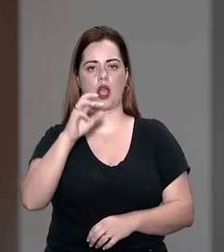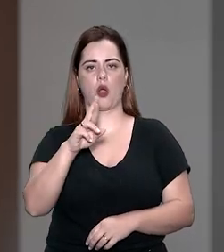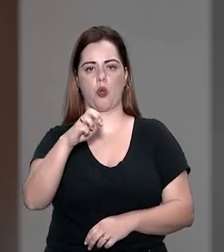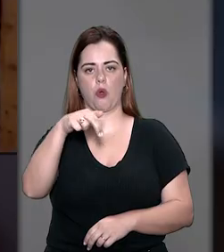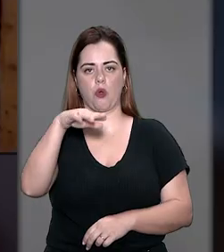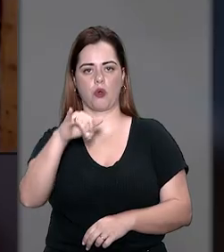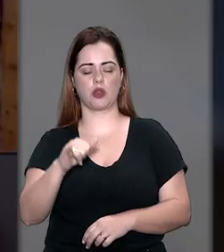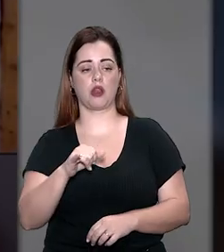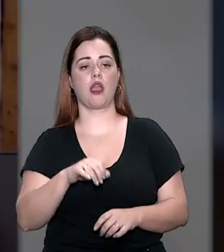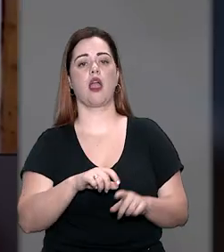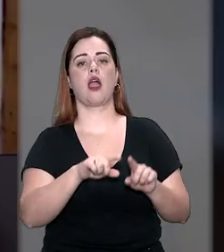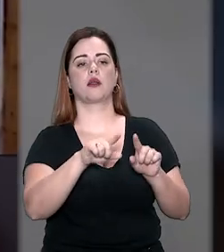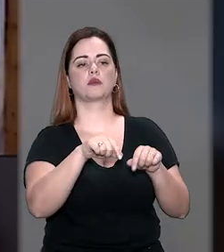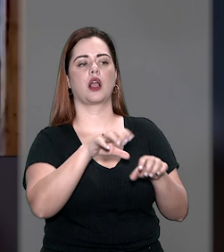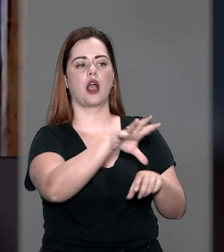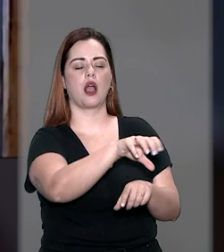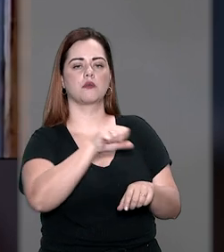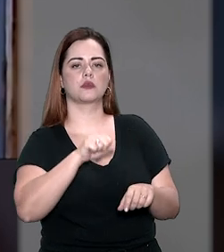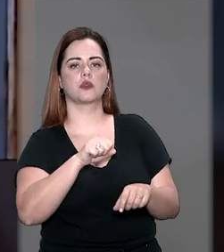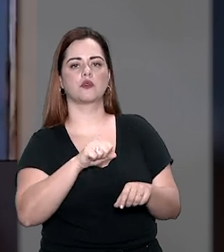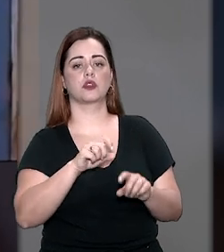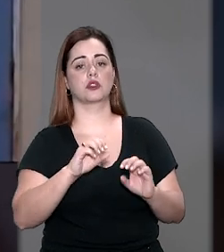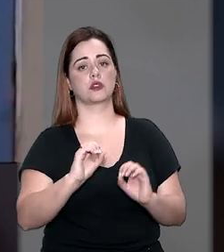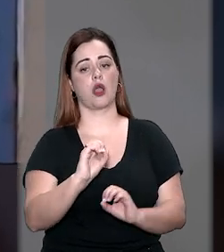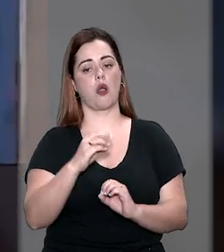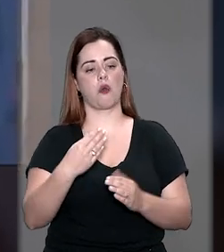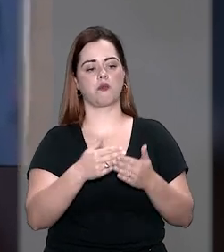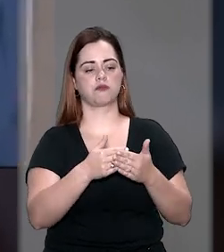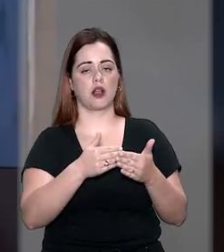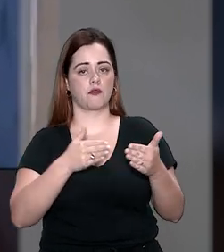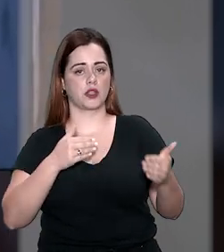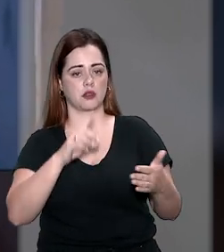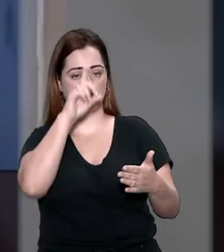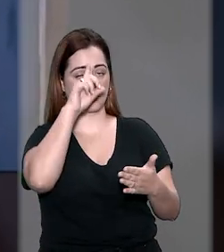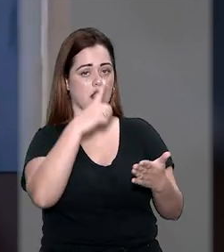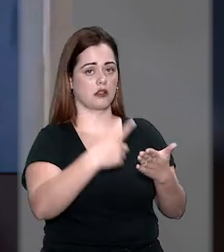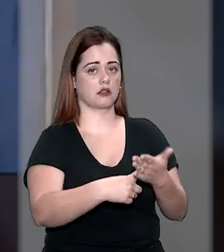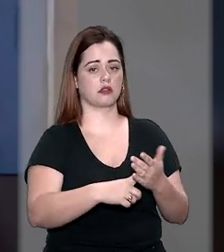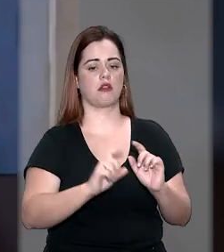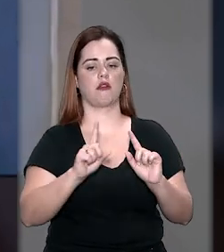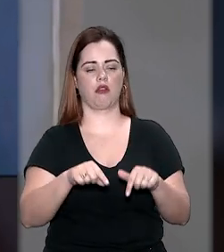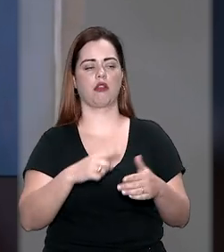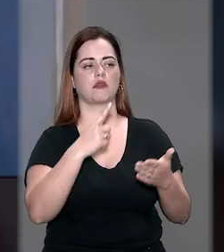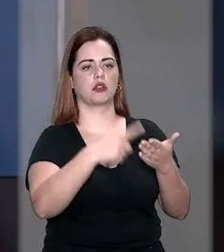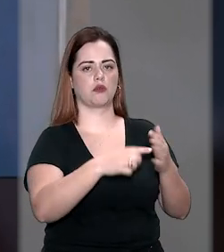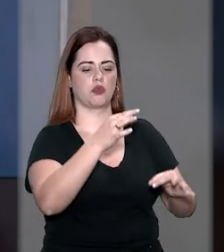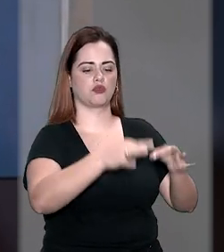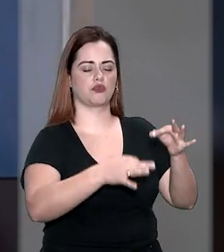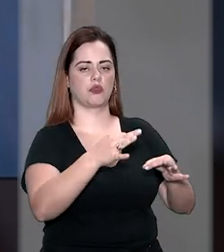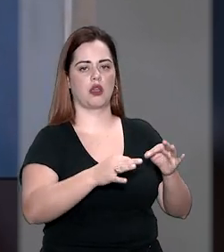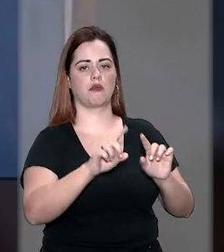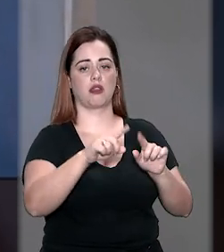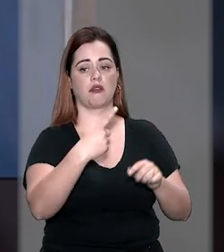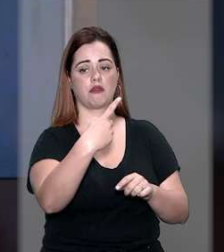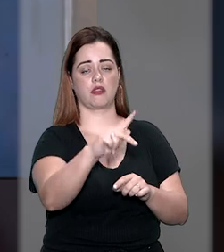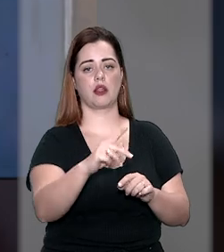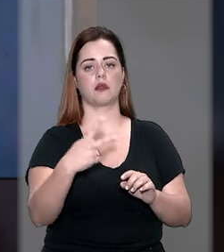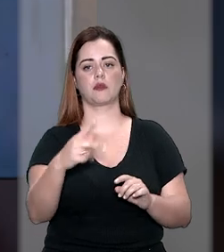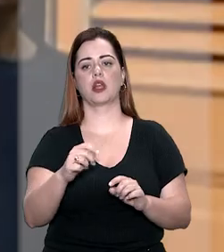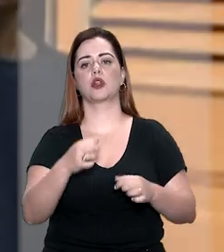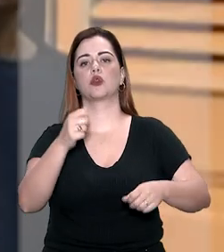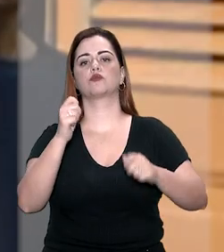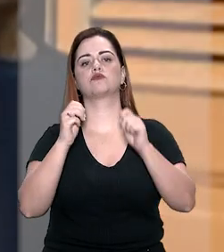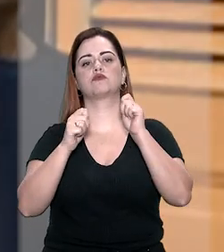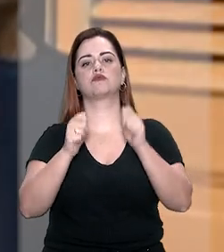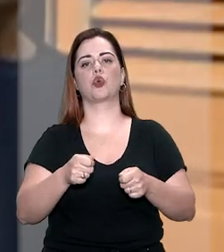Lessa buscava a absolvição sumária ou o afastamento da decisão que determinou o julgamento dele perante